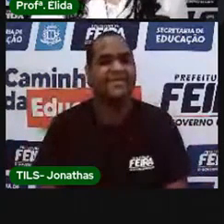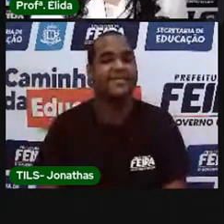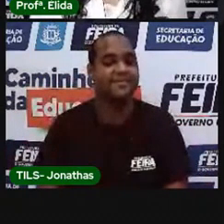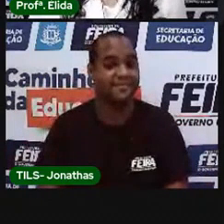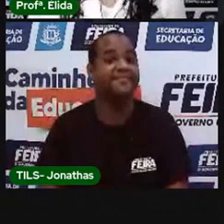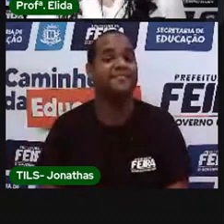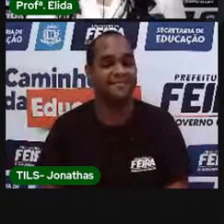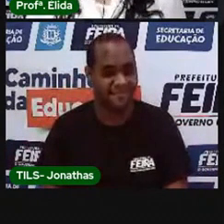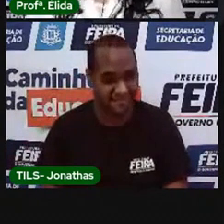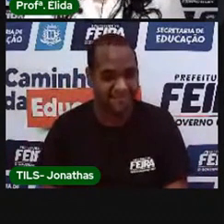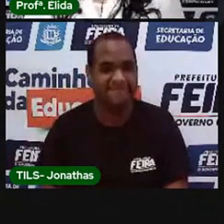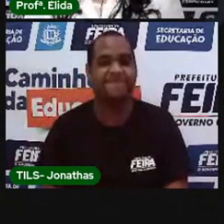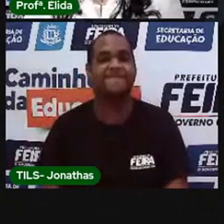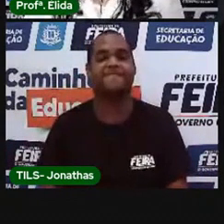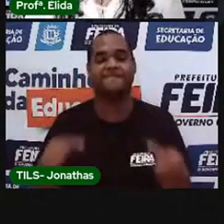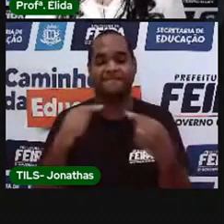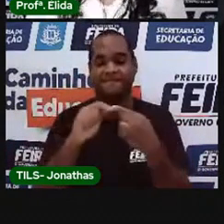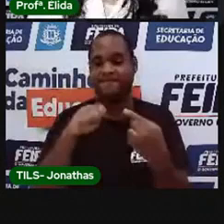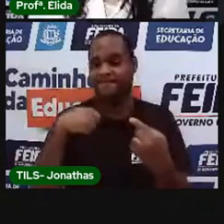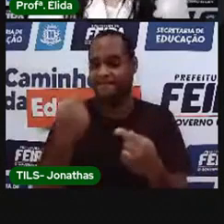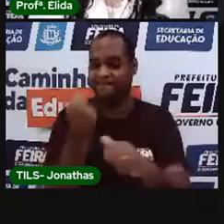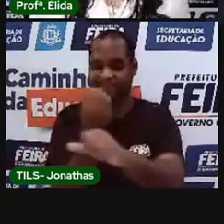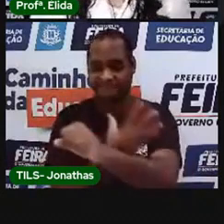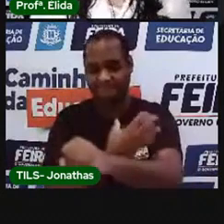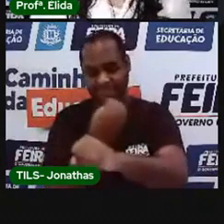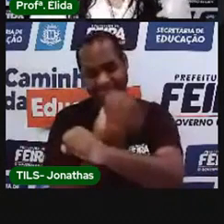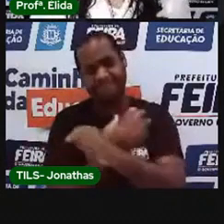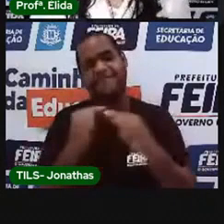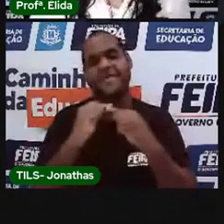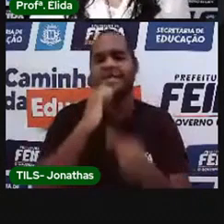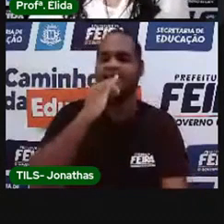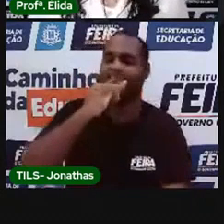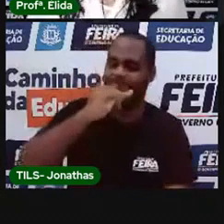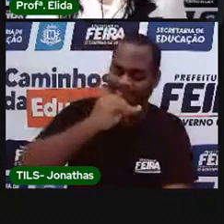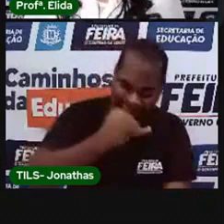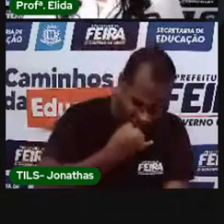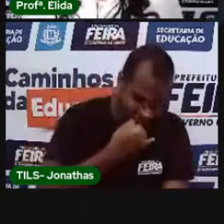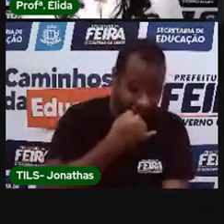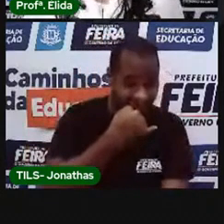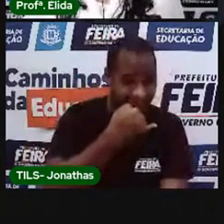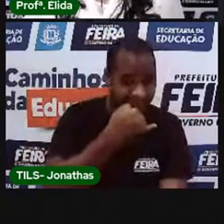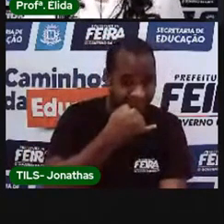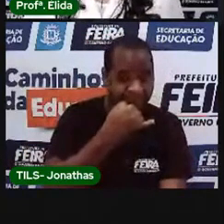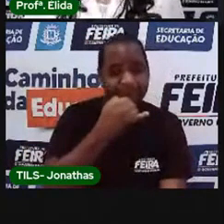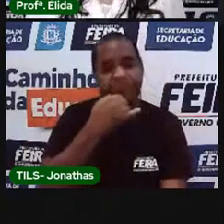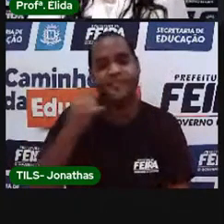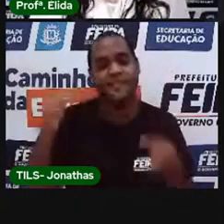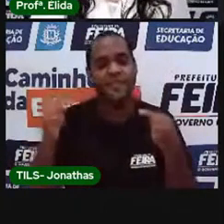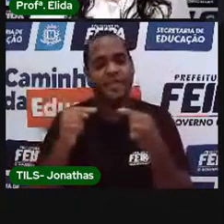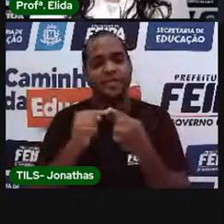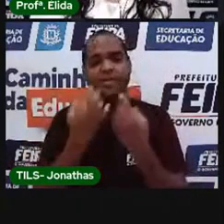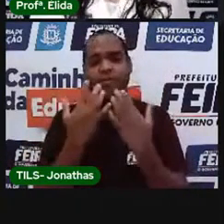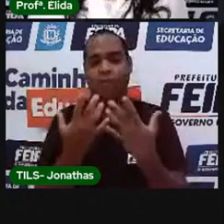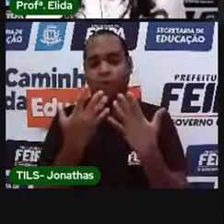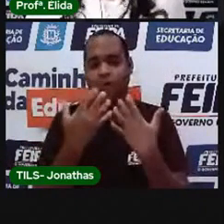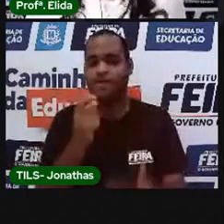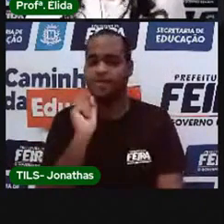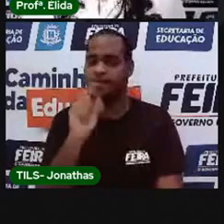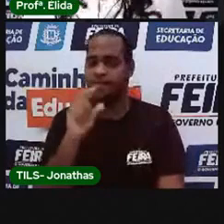Isso mesmo. A emoção é a tristeza representada pela cor azul.